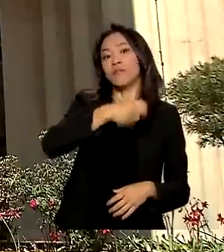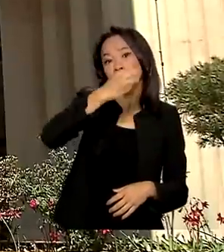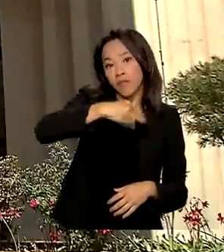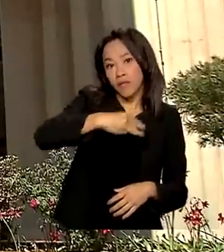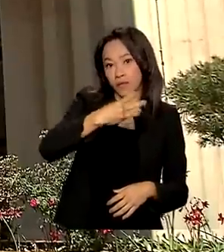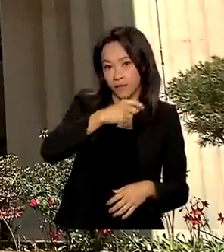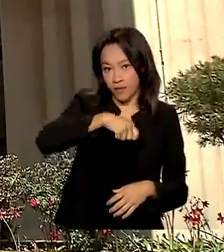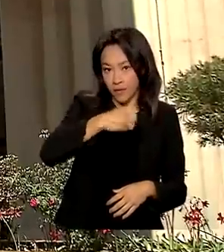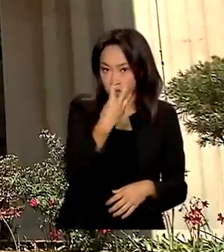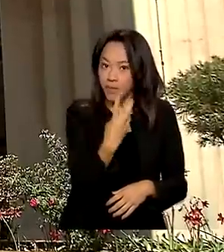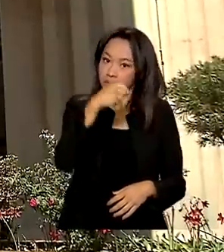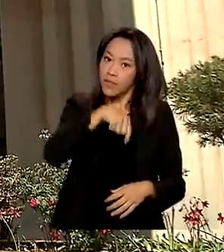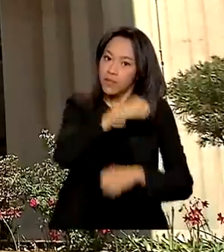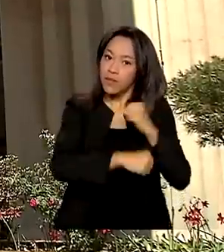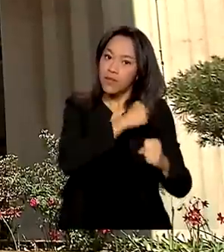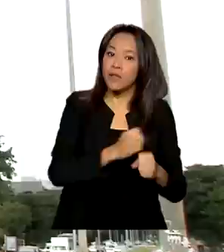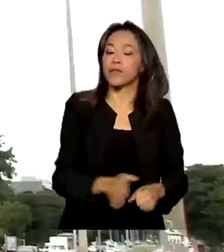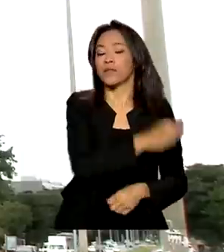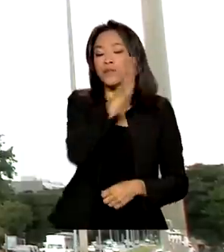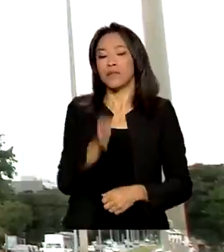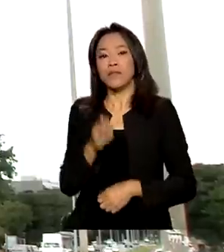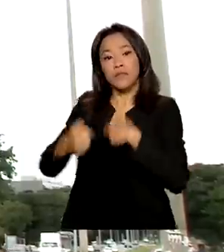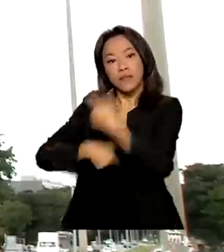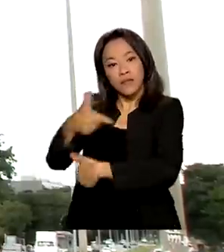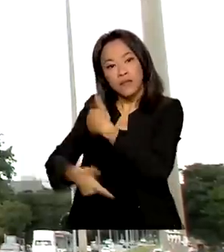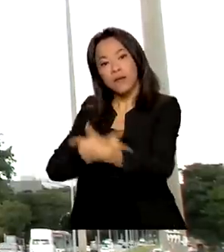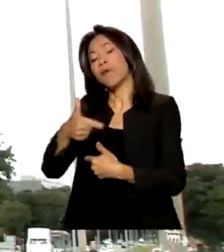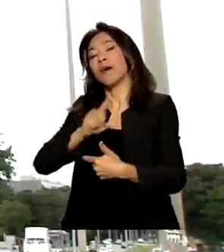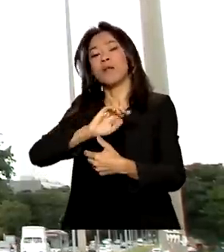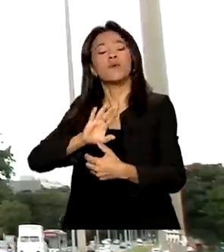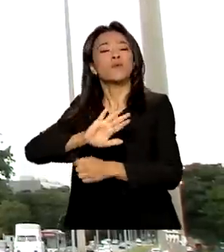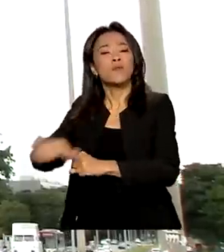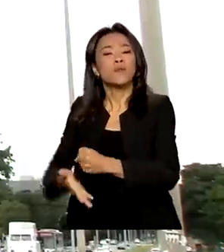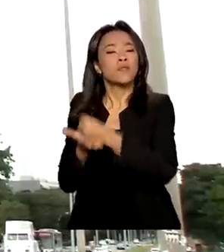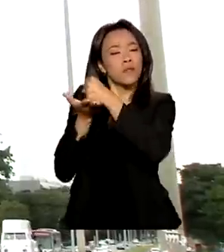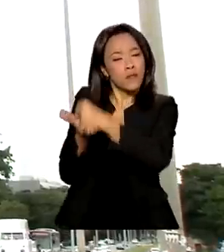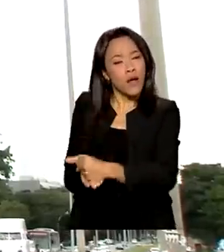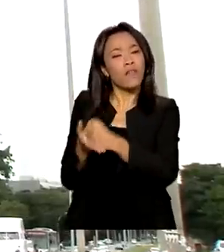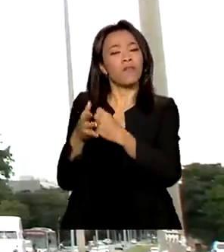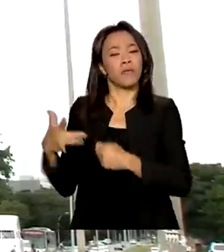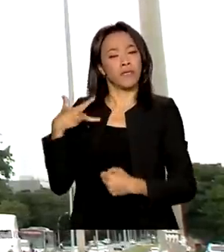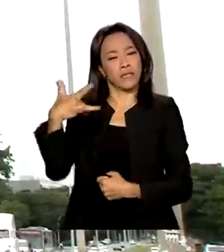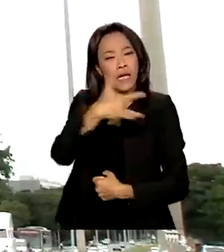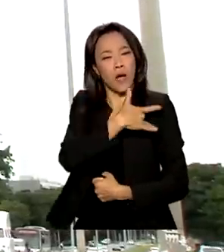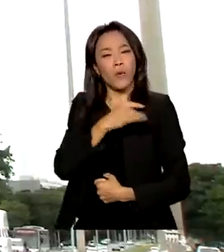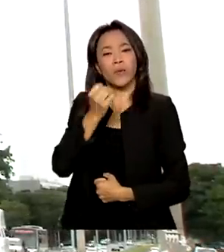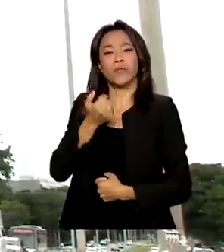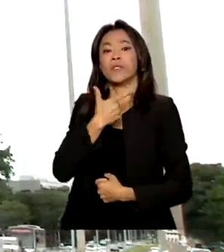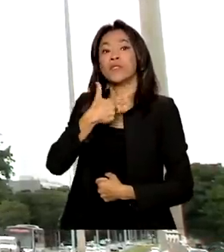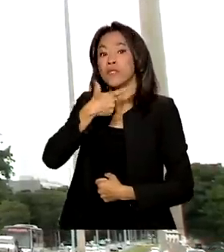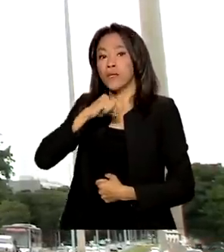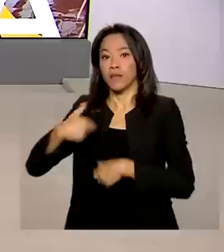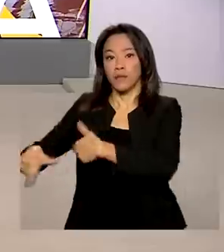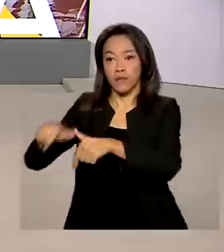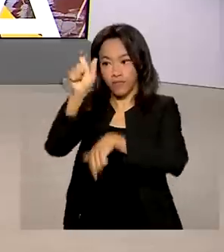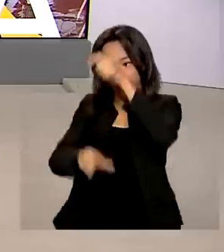Trabalho sustentável, o programa promove ações para garantir segurança, saúde e bem-estar dos trabalhadores.